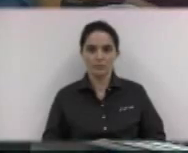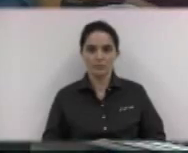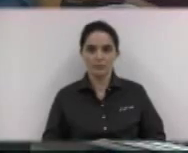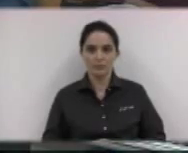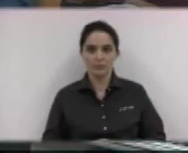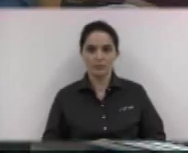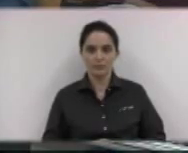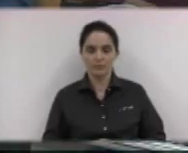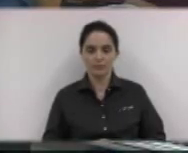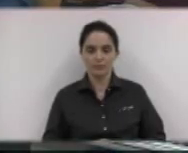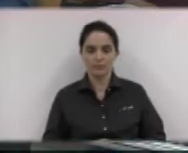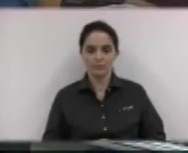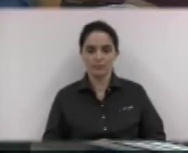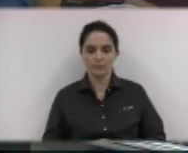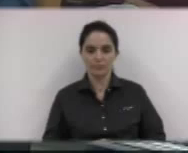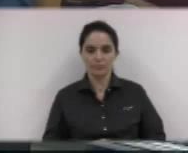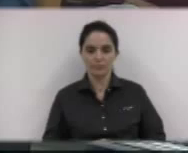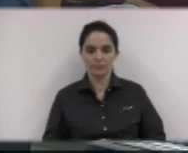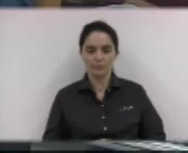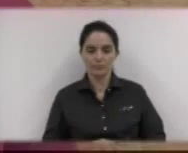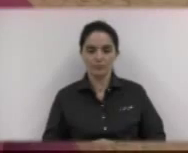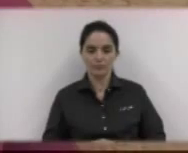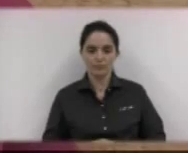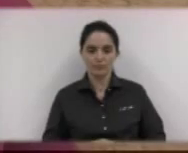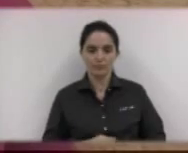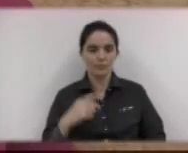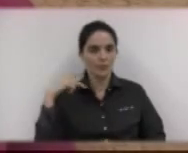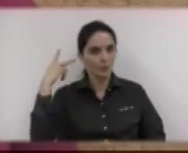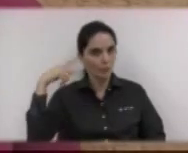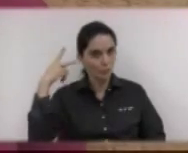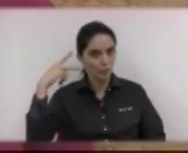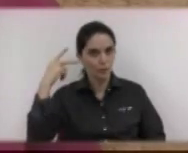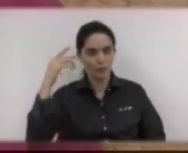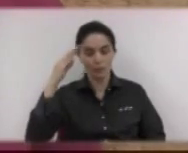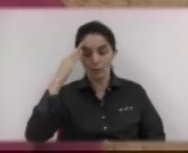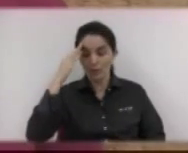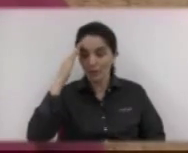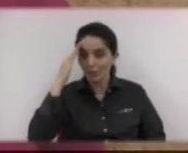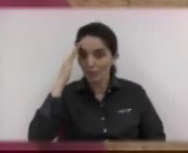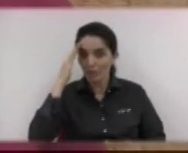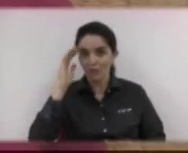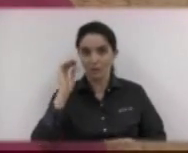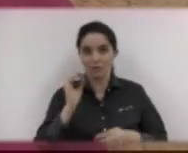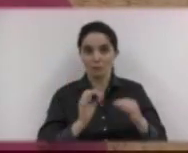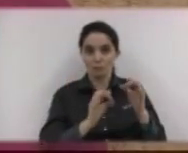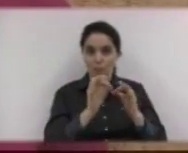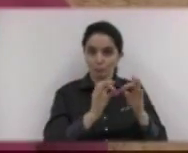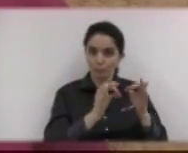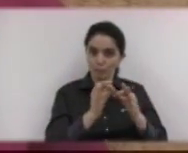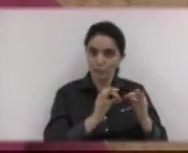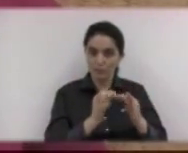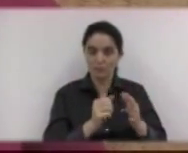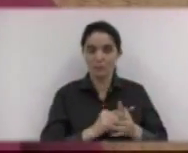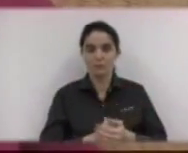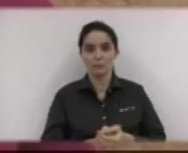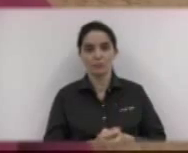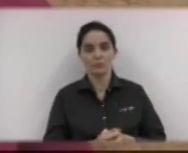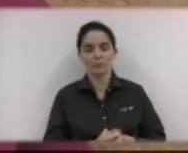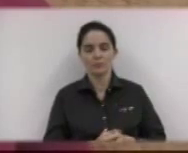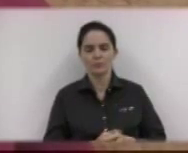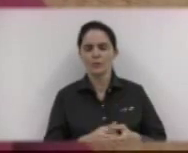dos vereadores. Para compreender esse plano, esse plano foi feito à mão dos